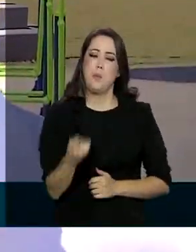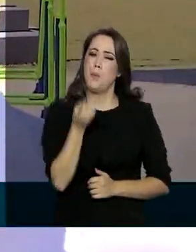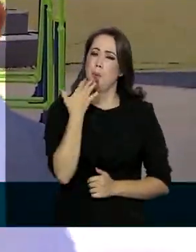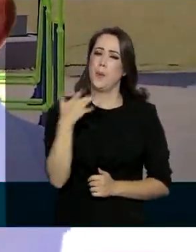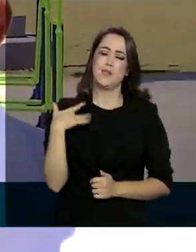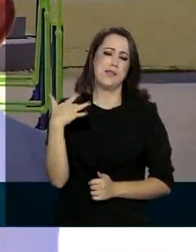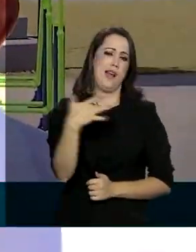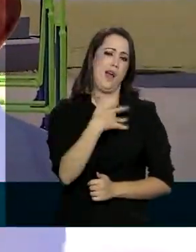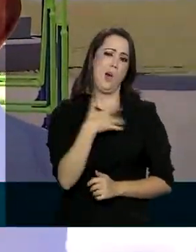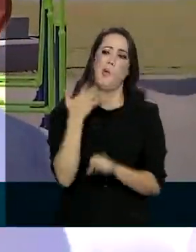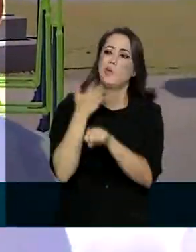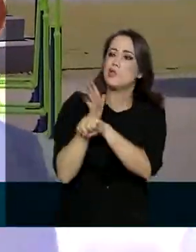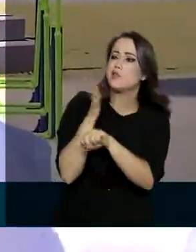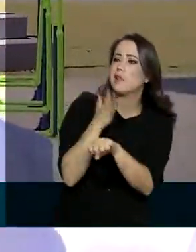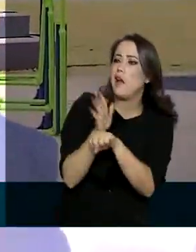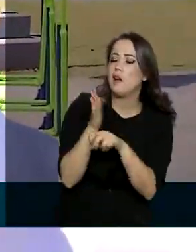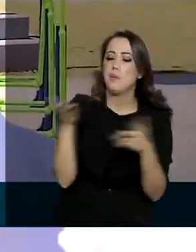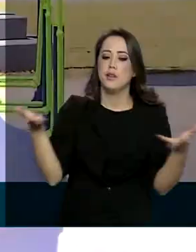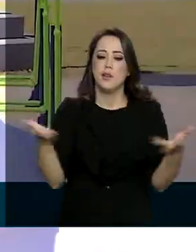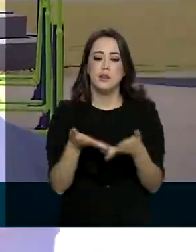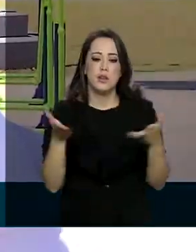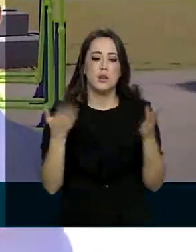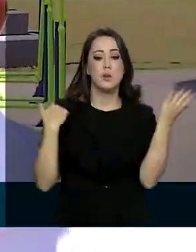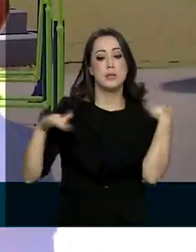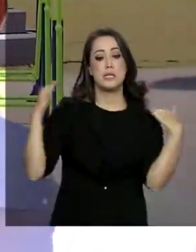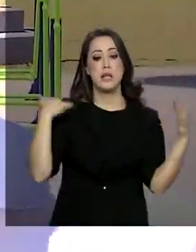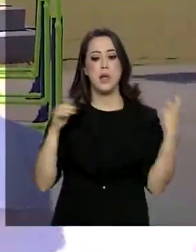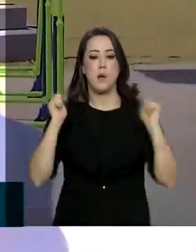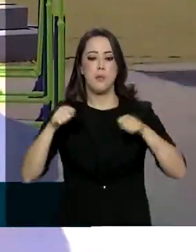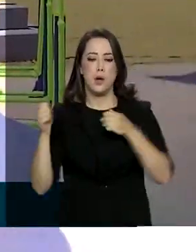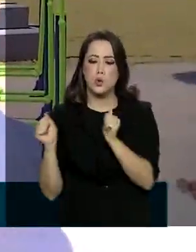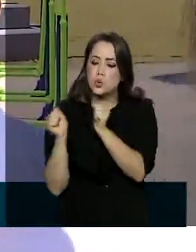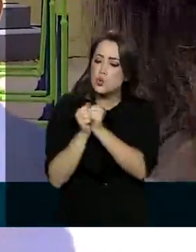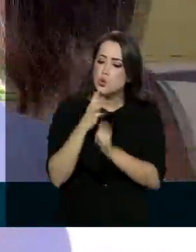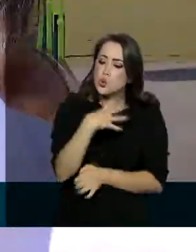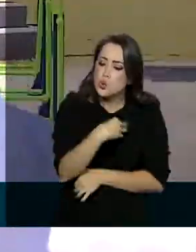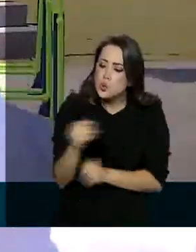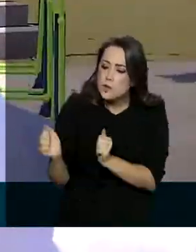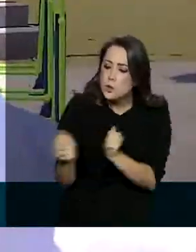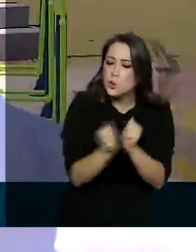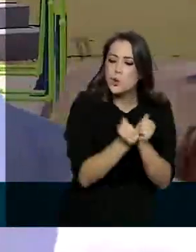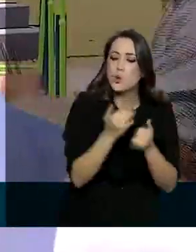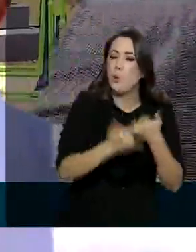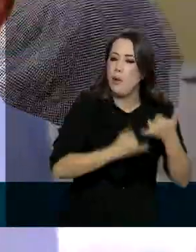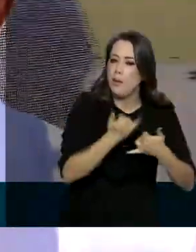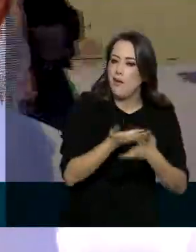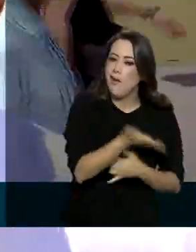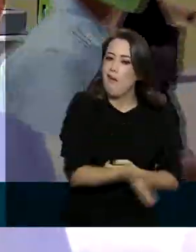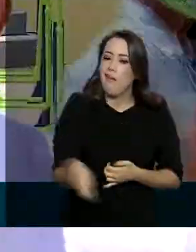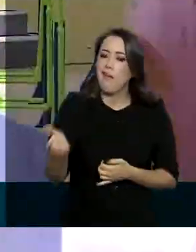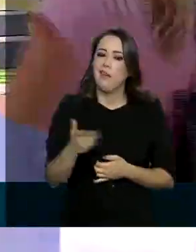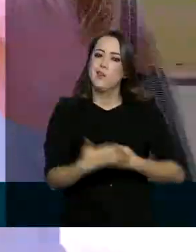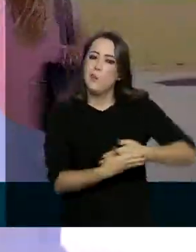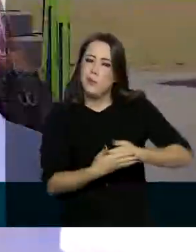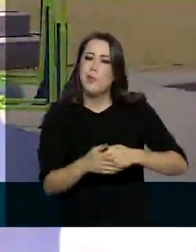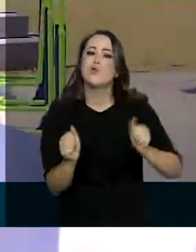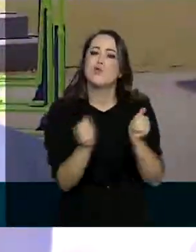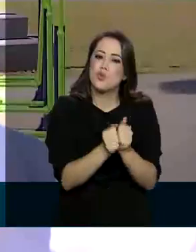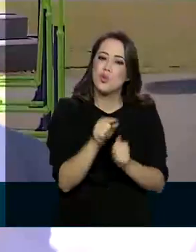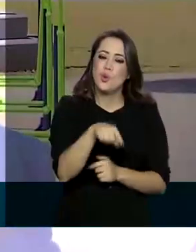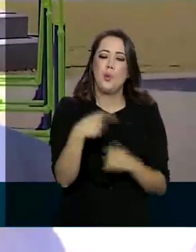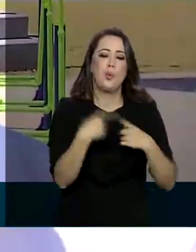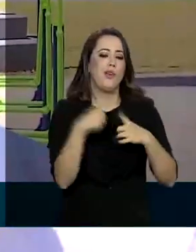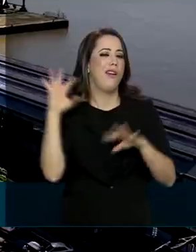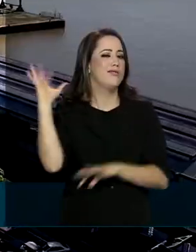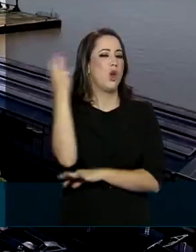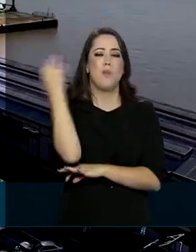treinamentos, agora na área de lazer, eu posso trazer meus filhos para cá e brincar com o meu bebê, porque o parque é lindo,